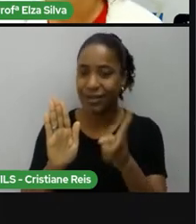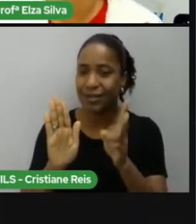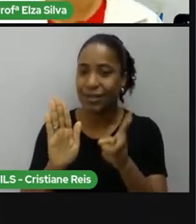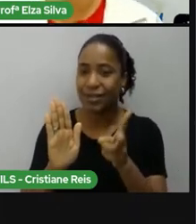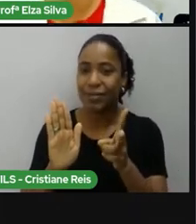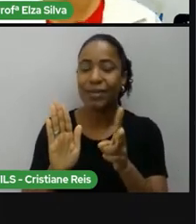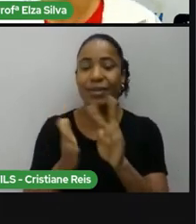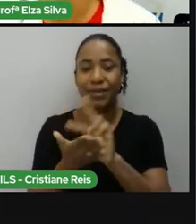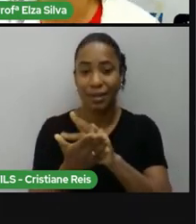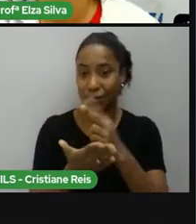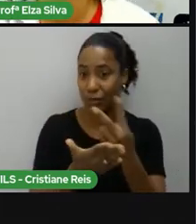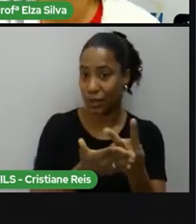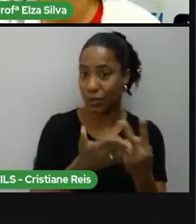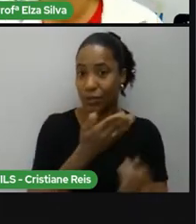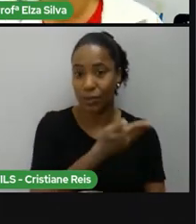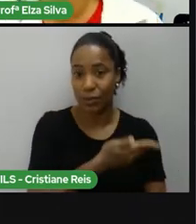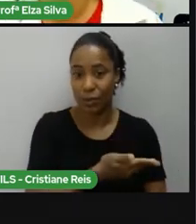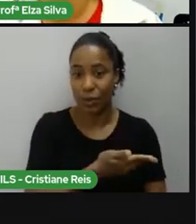que a gente utiliza aqui no Brasil